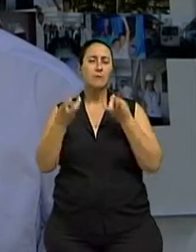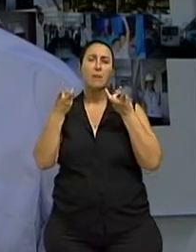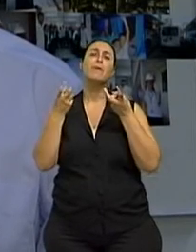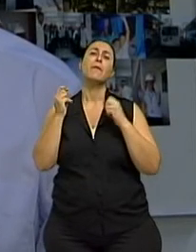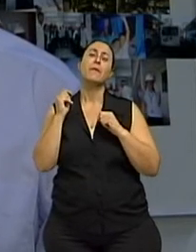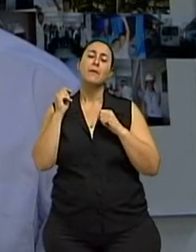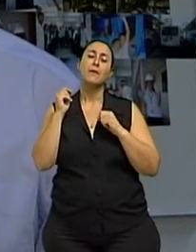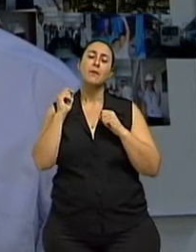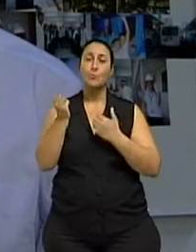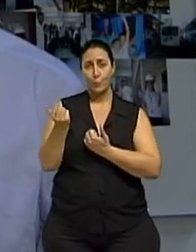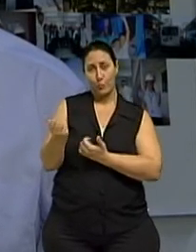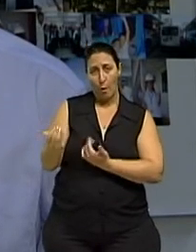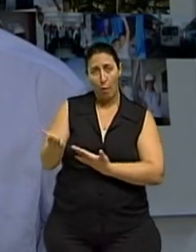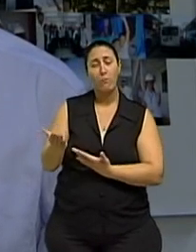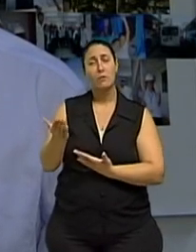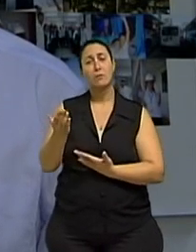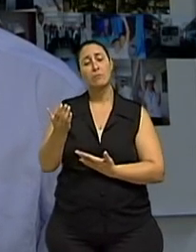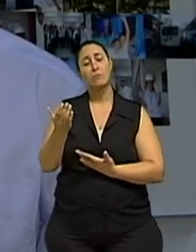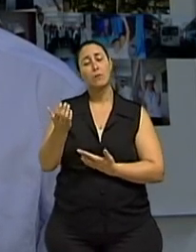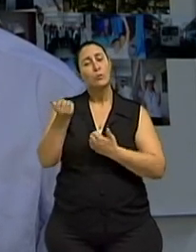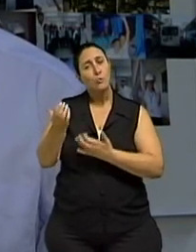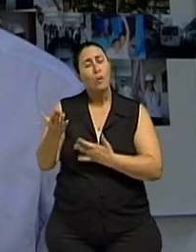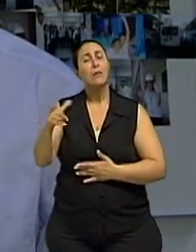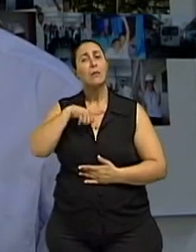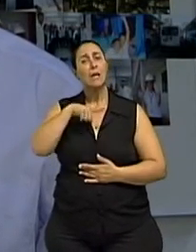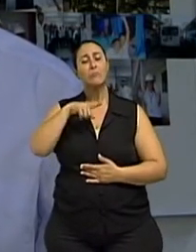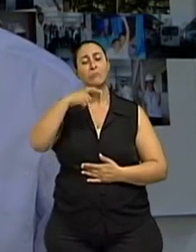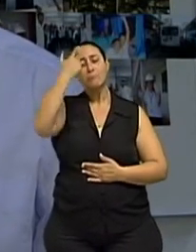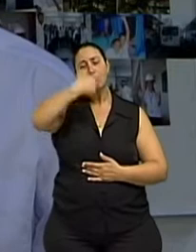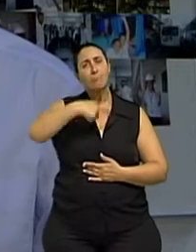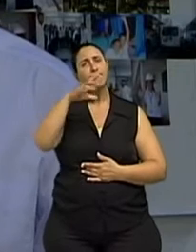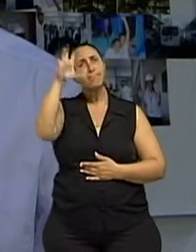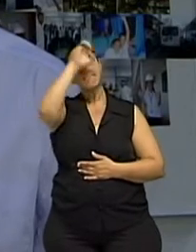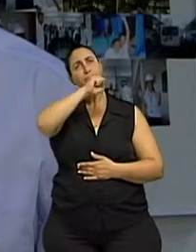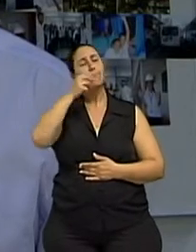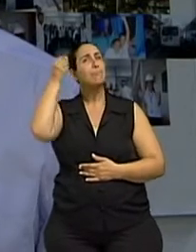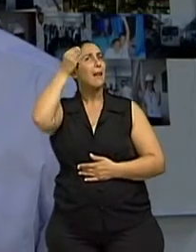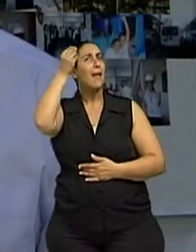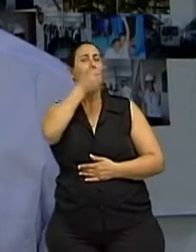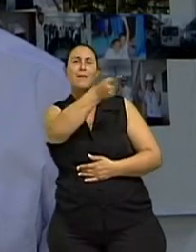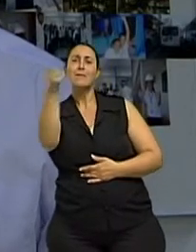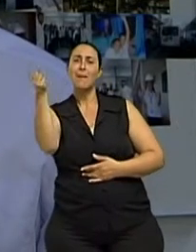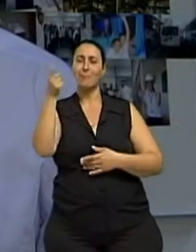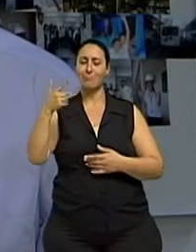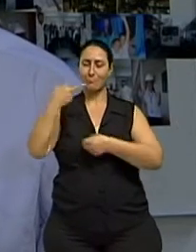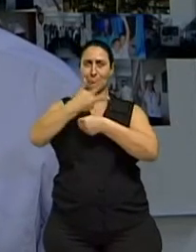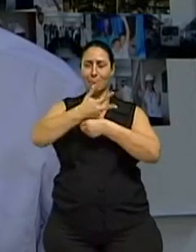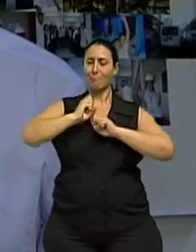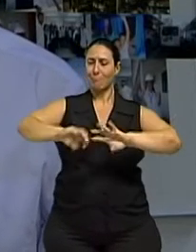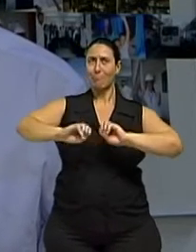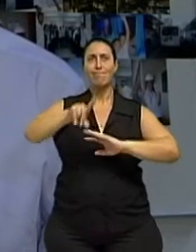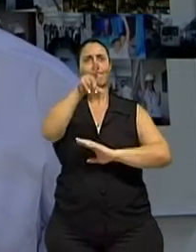tenham essa experiência transmitida por eles que vão